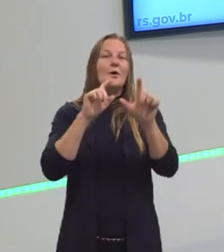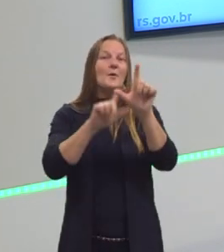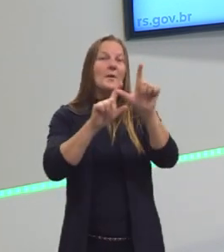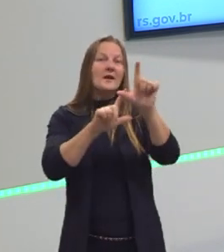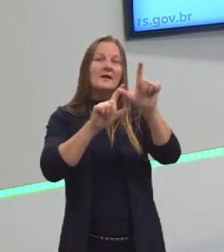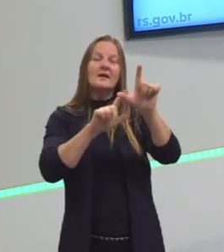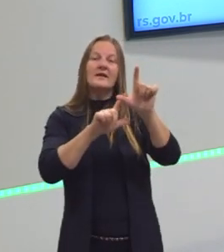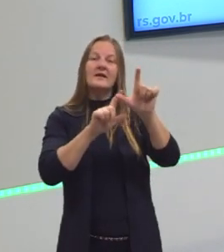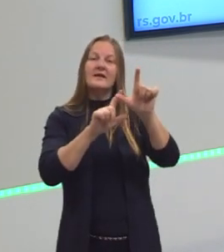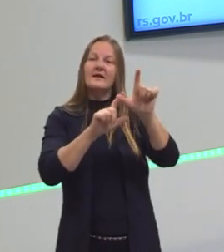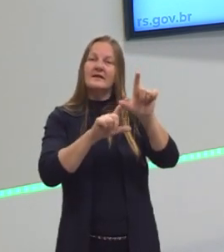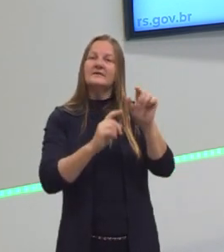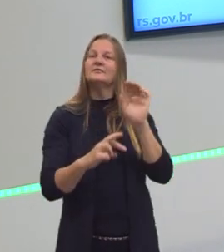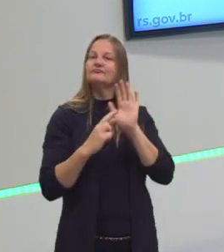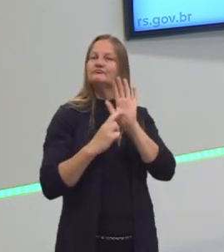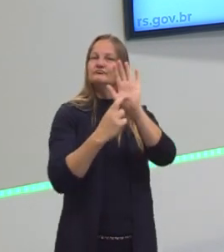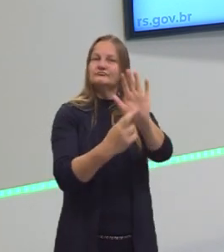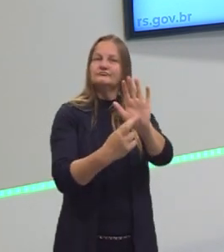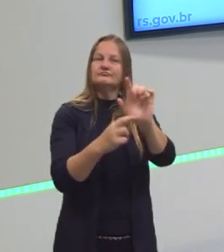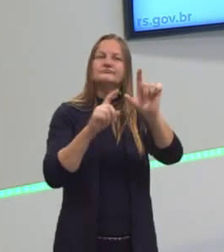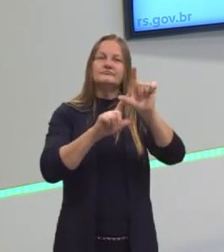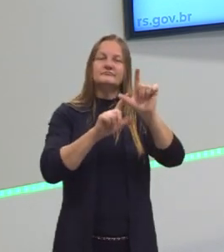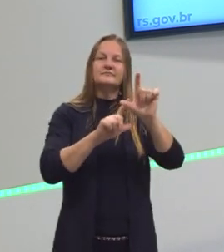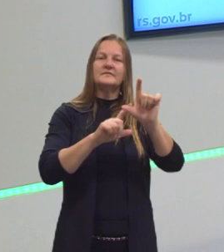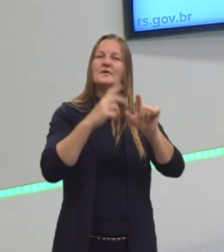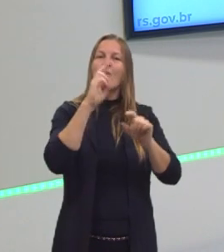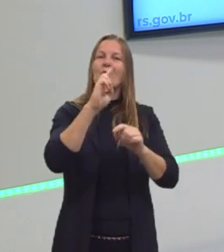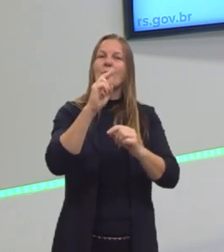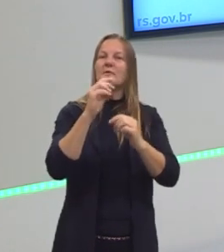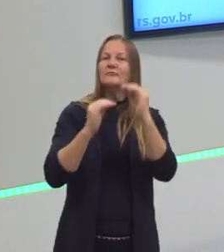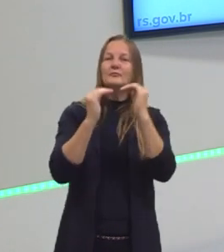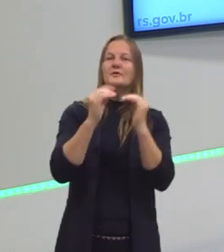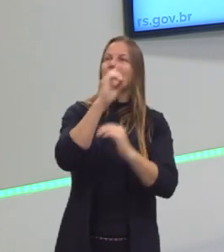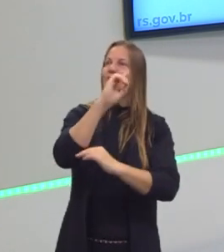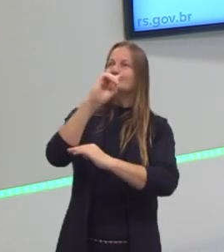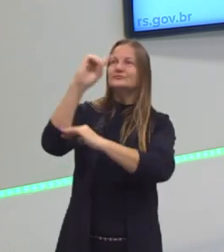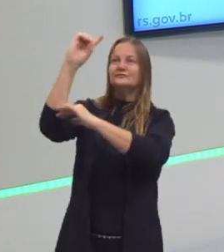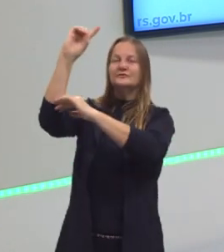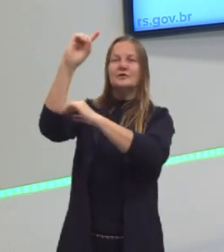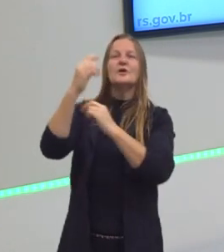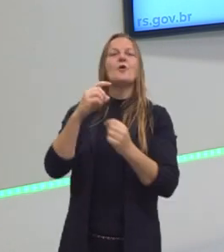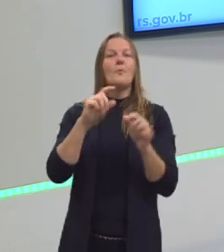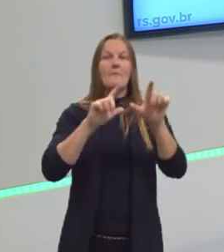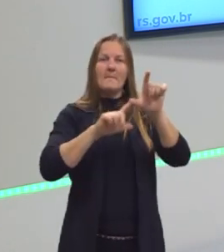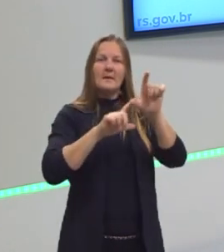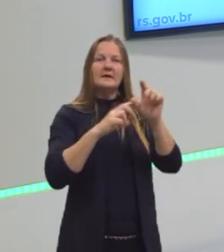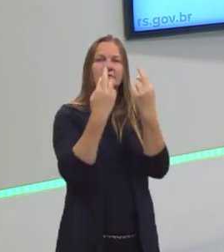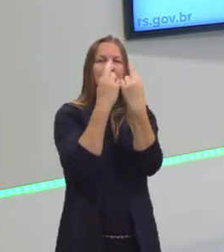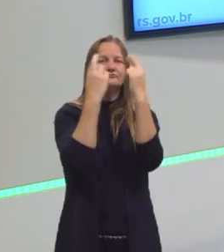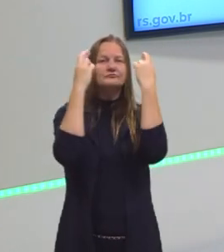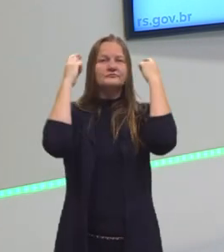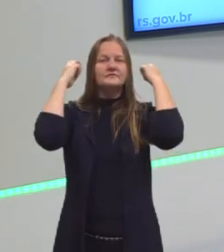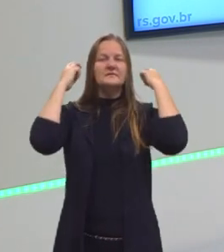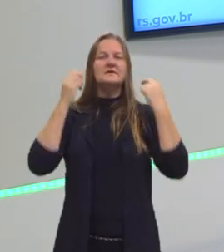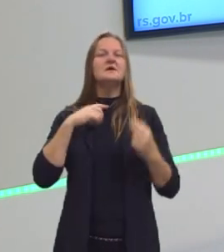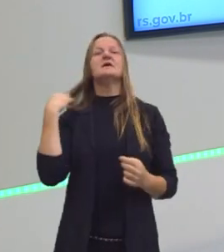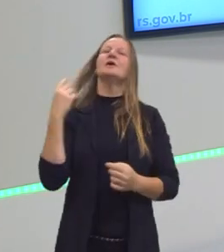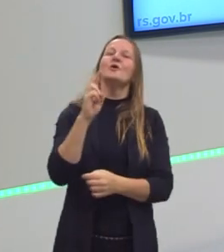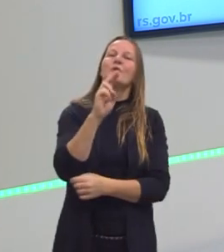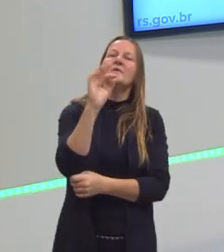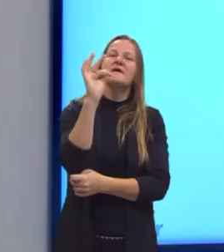representar esta proporção chamada de divina. A letra grega, então, que ela recebe, é a letra Fi.